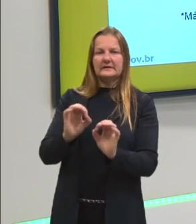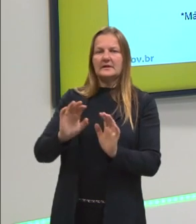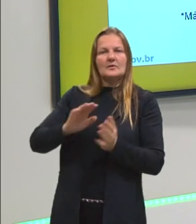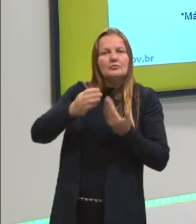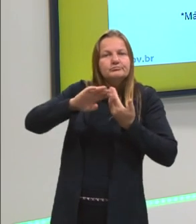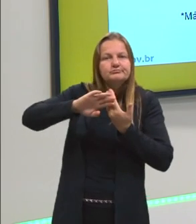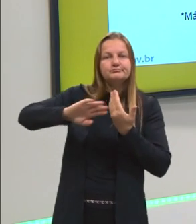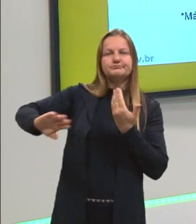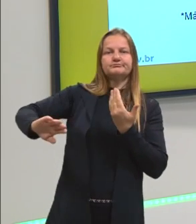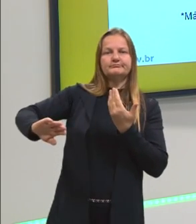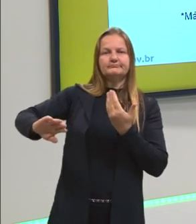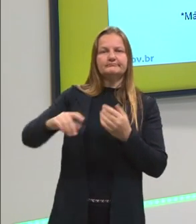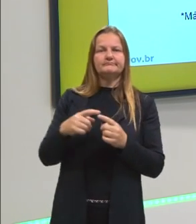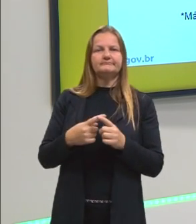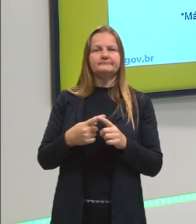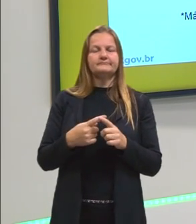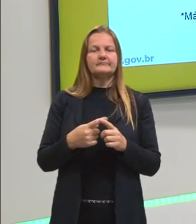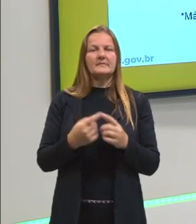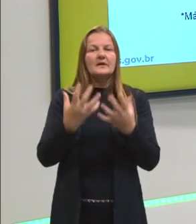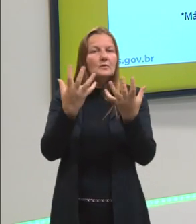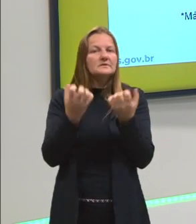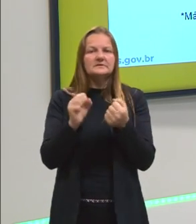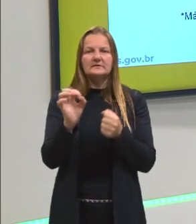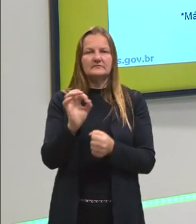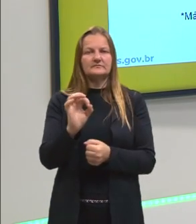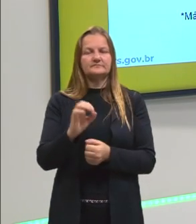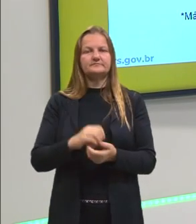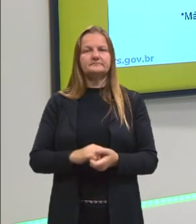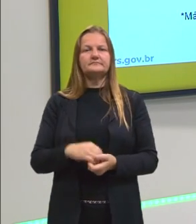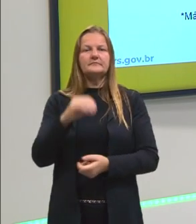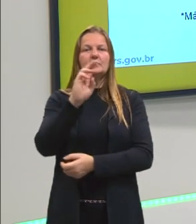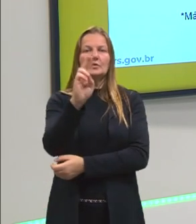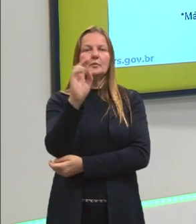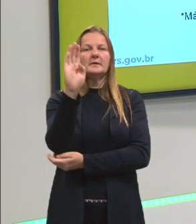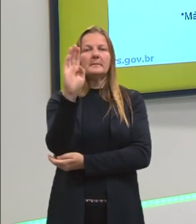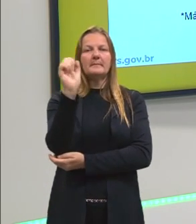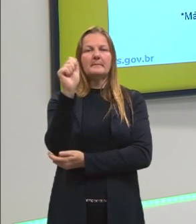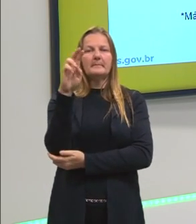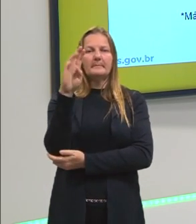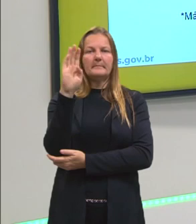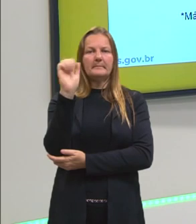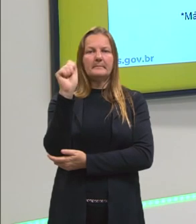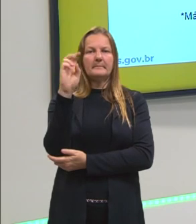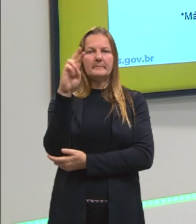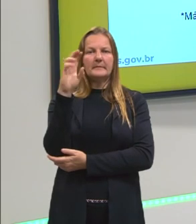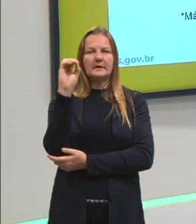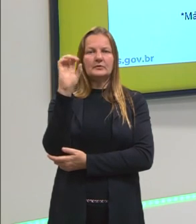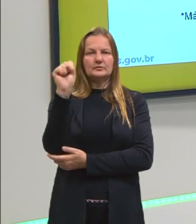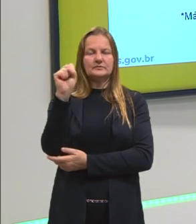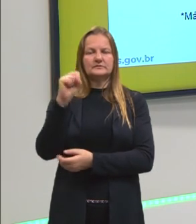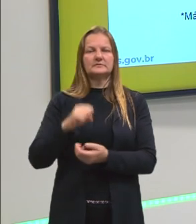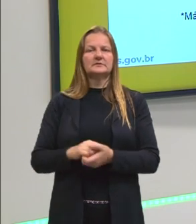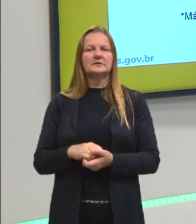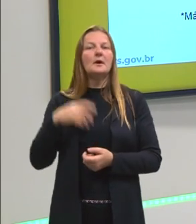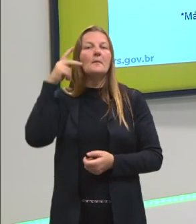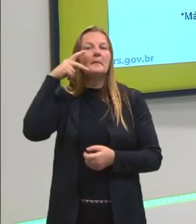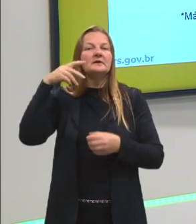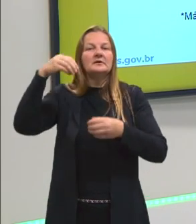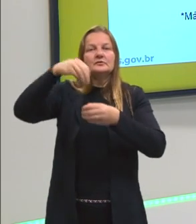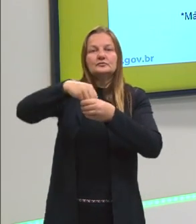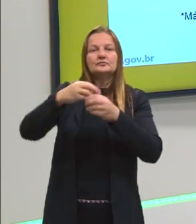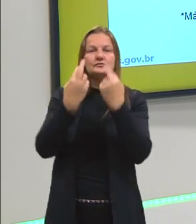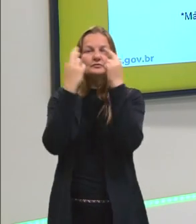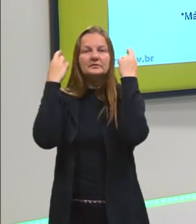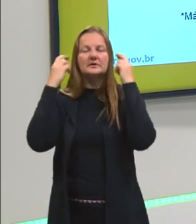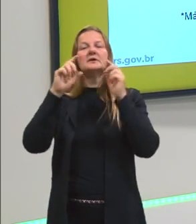admitiam que os estrangeiros participassem, os bárbaros, chamavam de bárbaros, participassem da política grega e